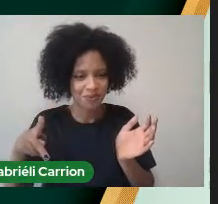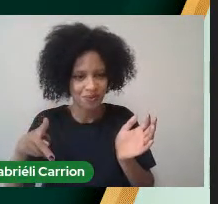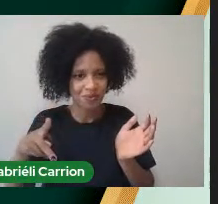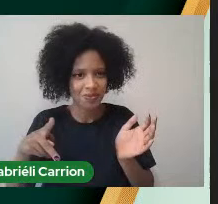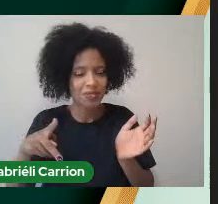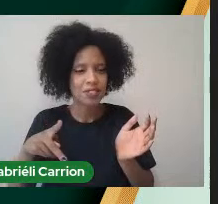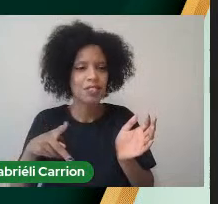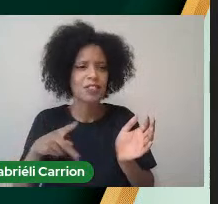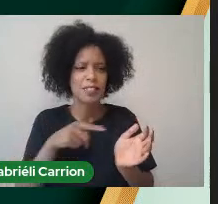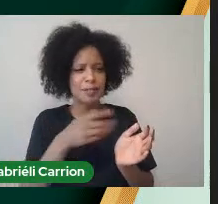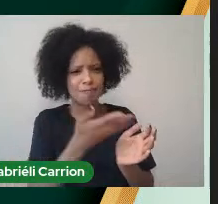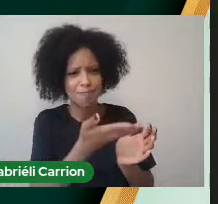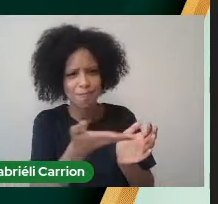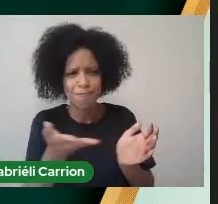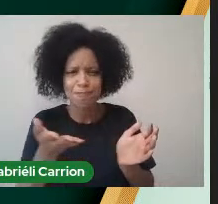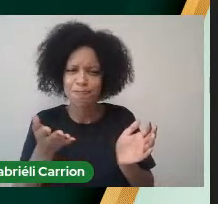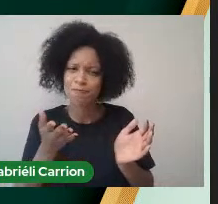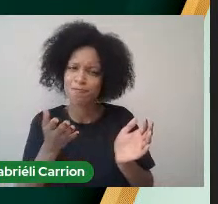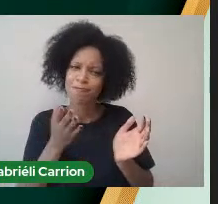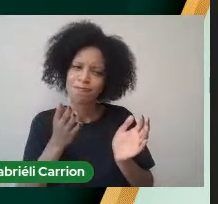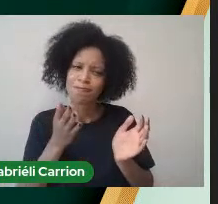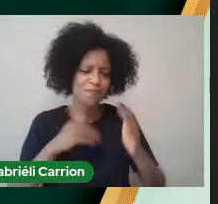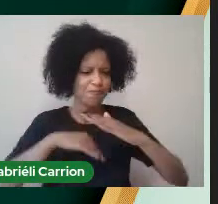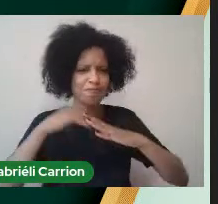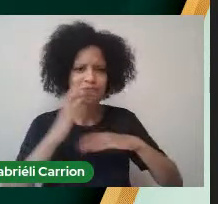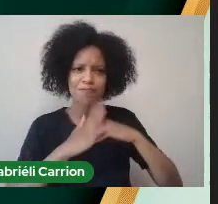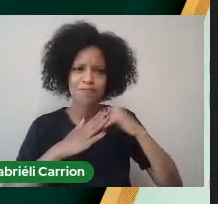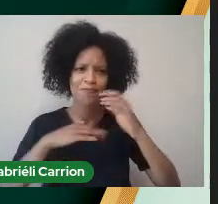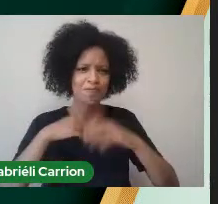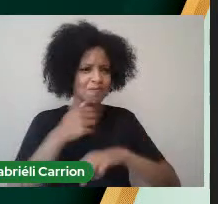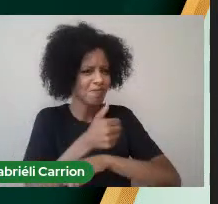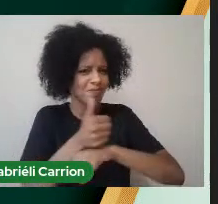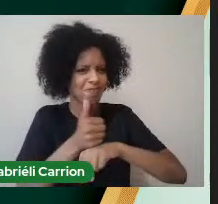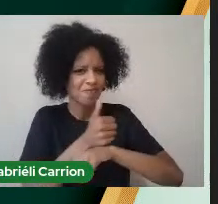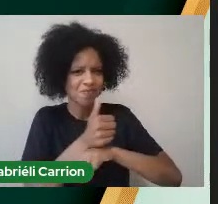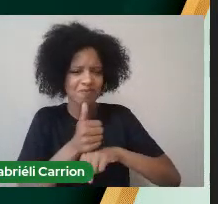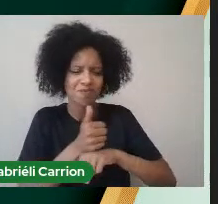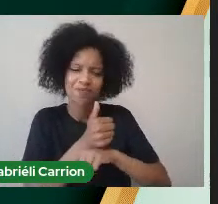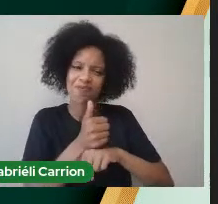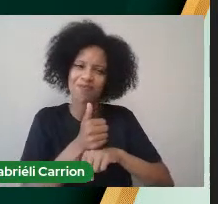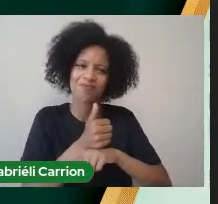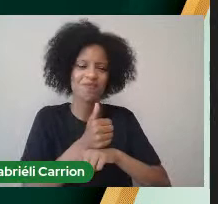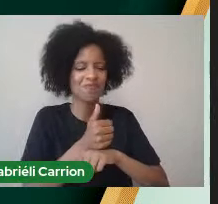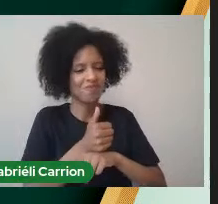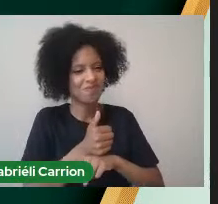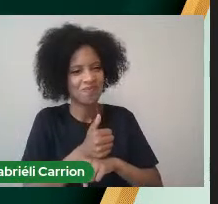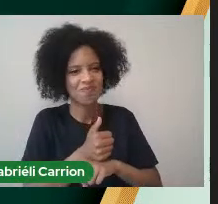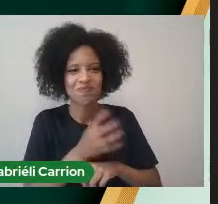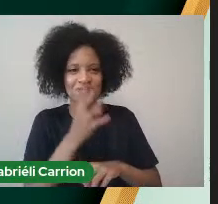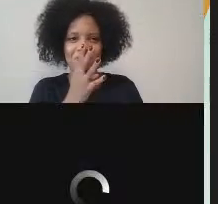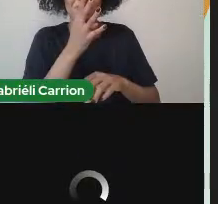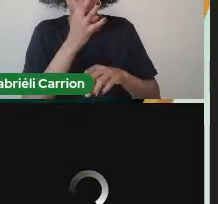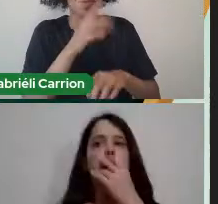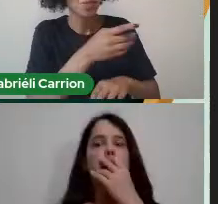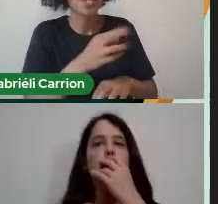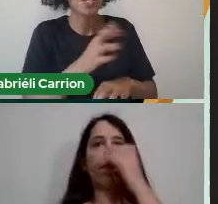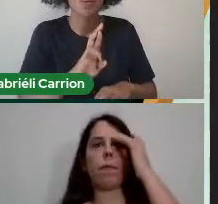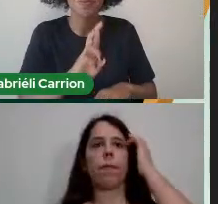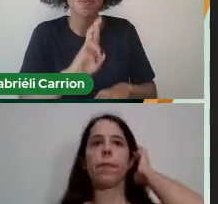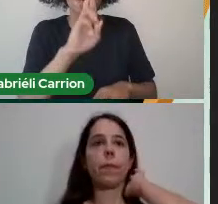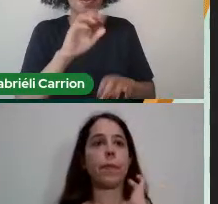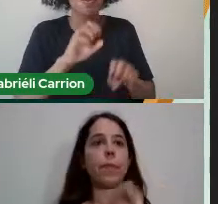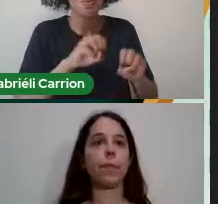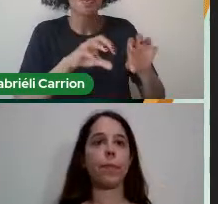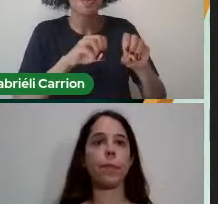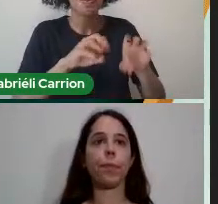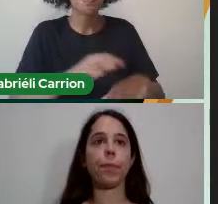Superqualificados E comprometidos Para atuarem Na educação Na educação Básica Na educação